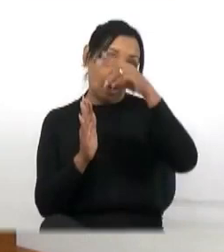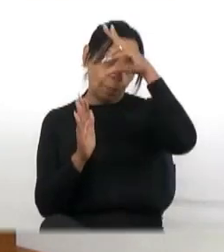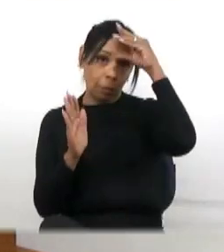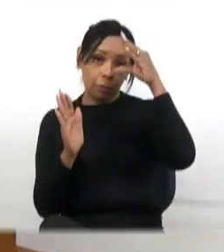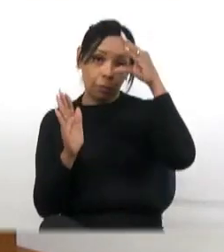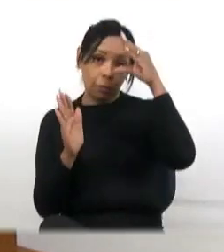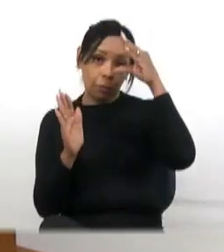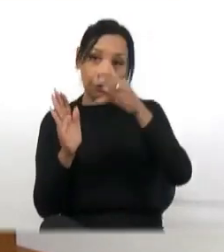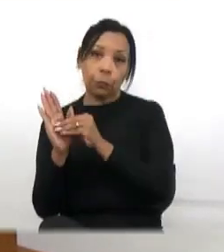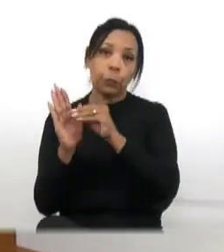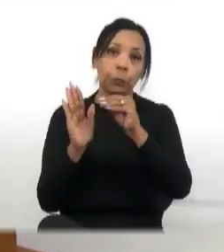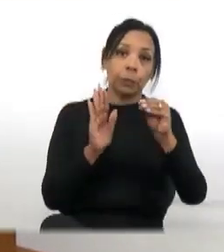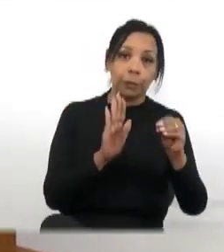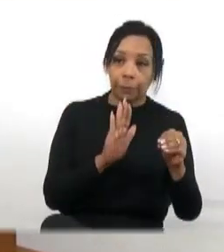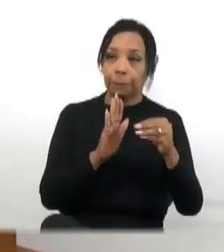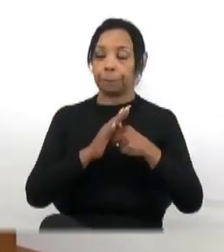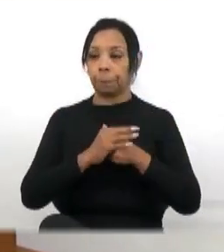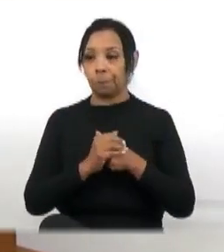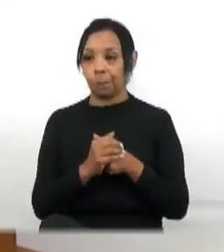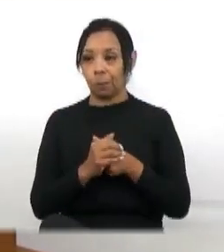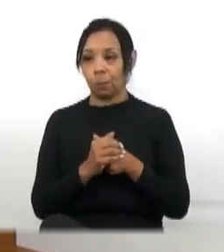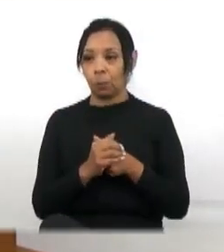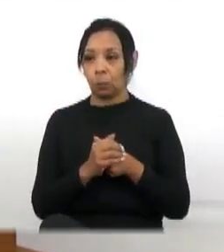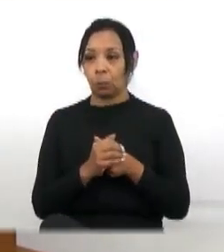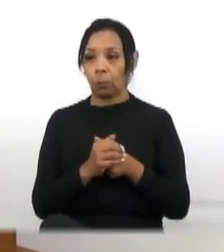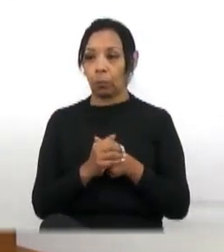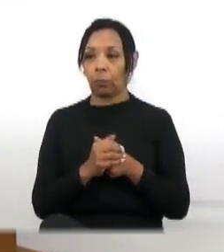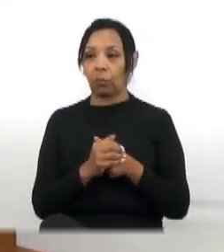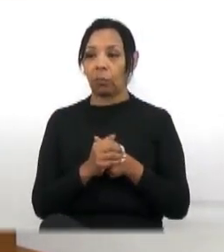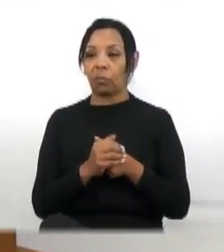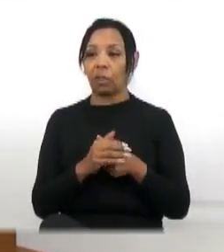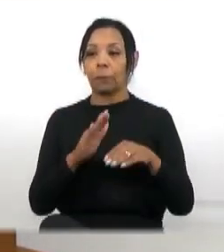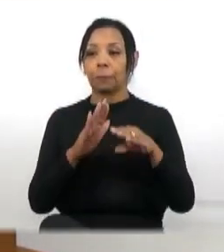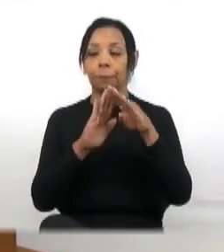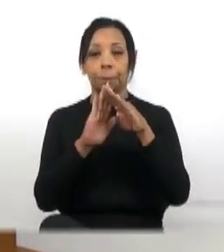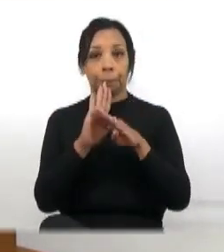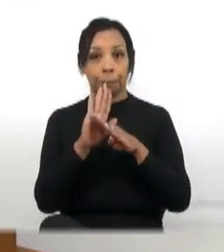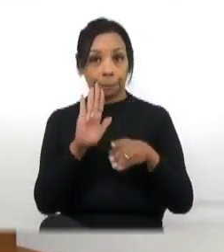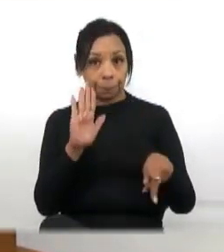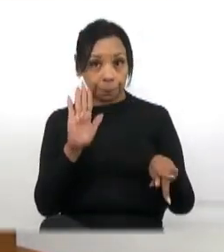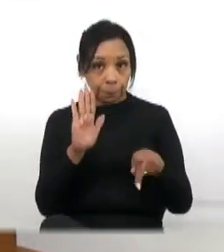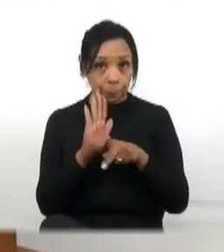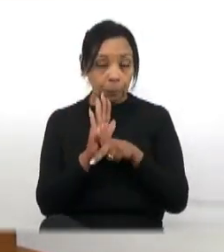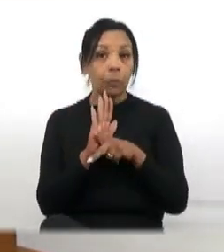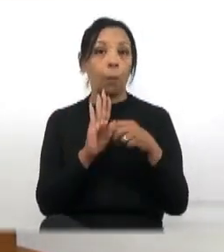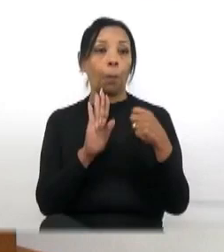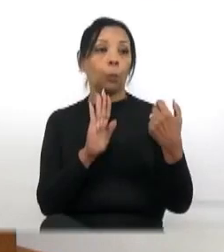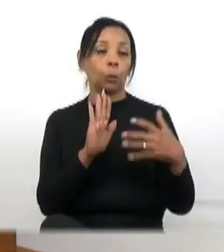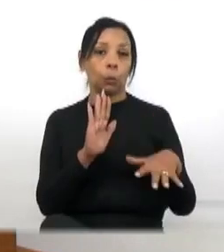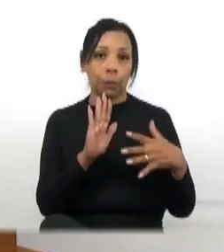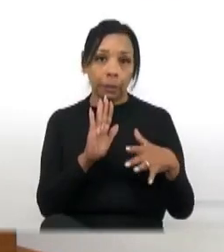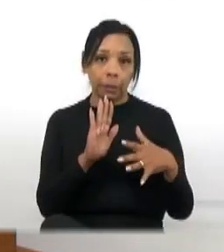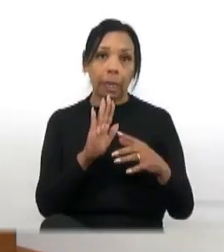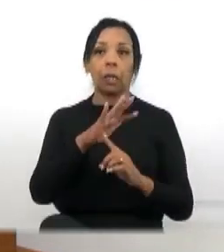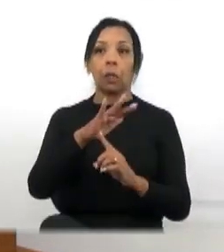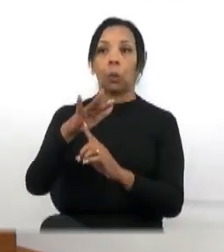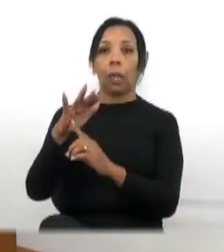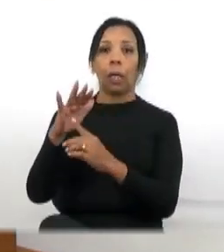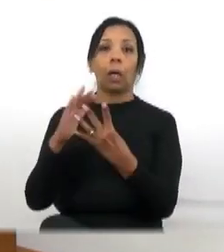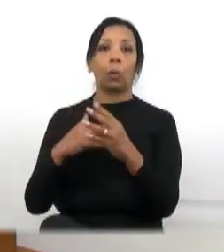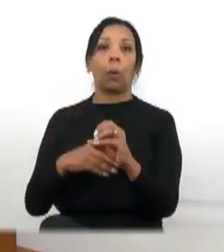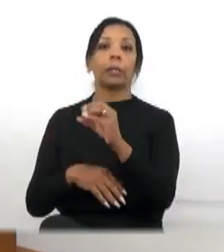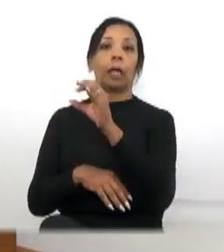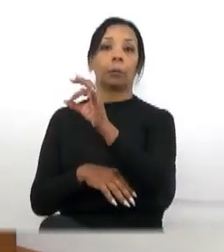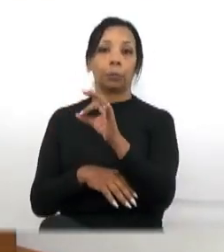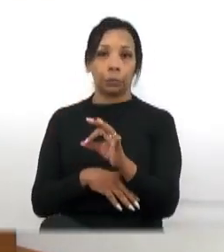Silvio Santos ofereceu o programa aqui, porque tudo custa mais caro. Jardim Público, 40% mais caro